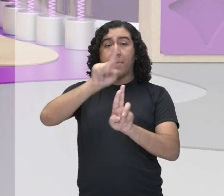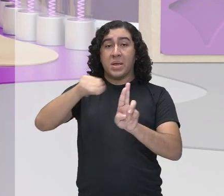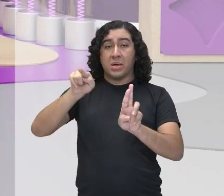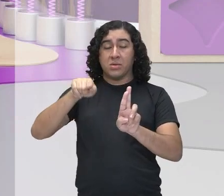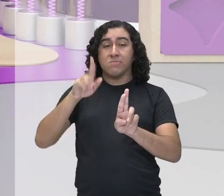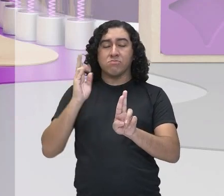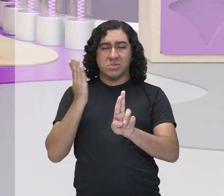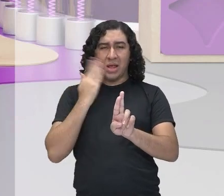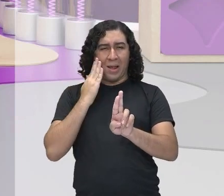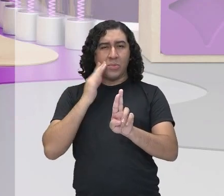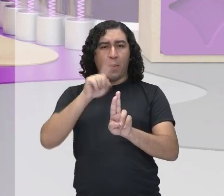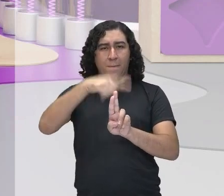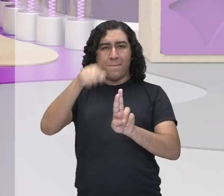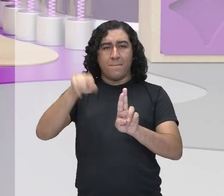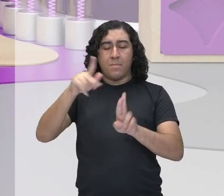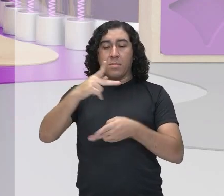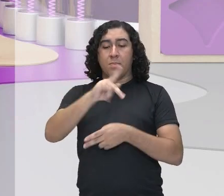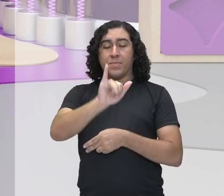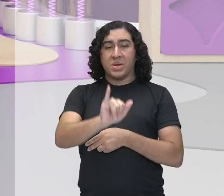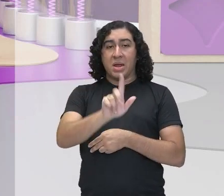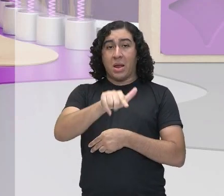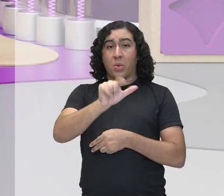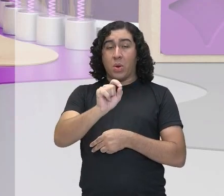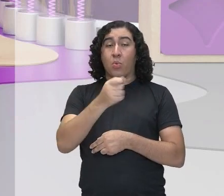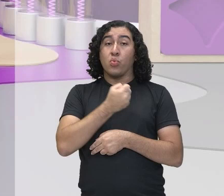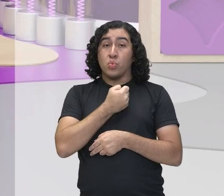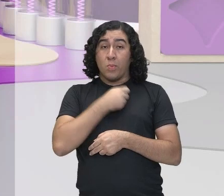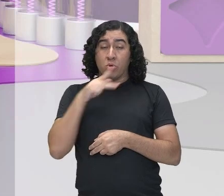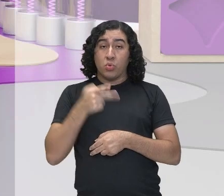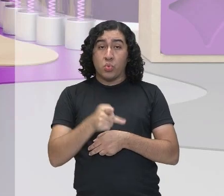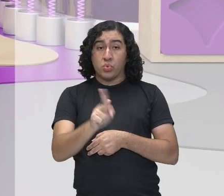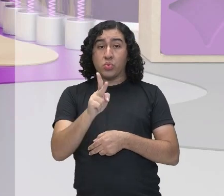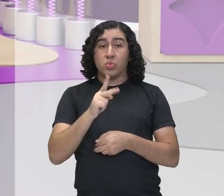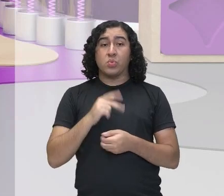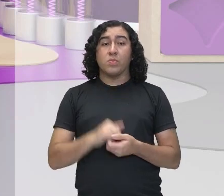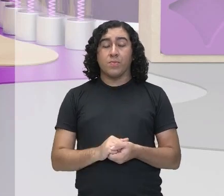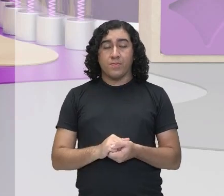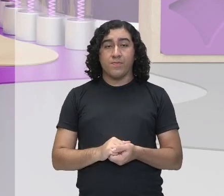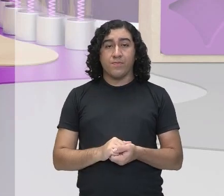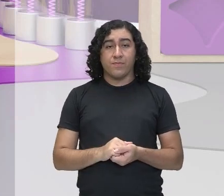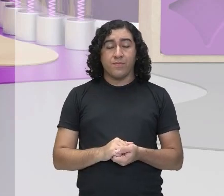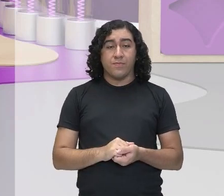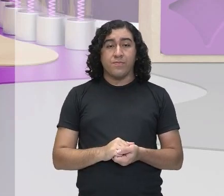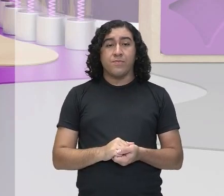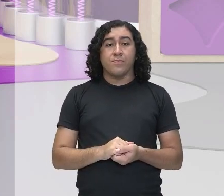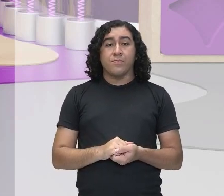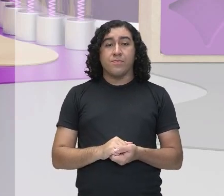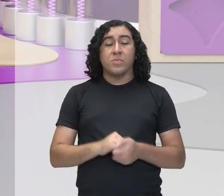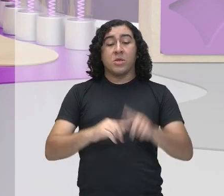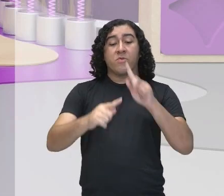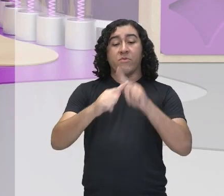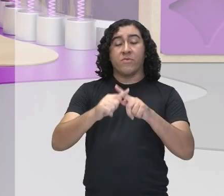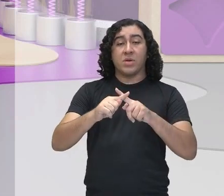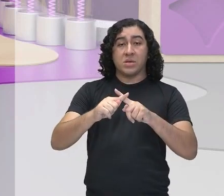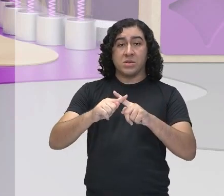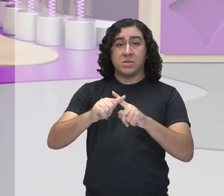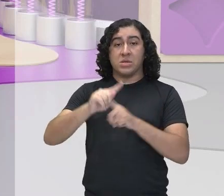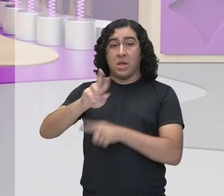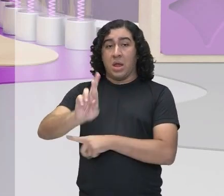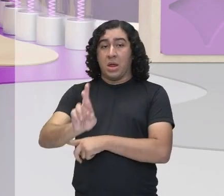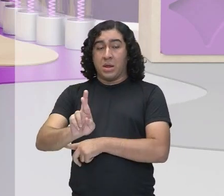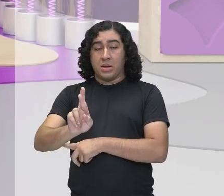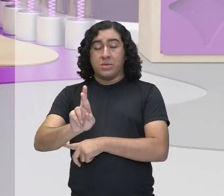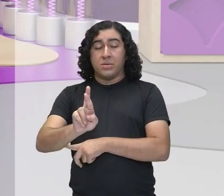o π, né? Que é uma constante, quando nós pegamos o comprimento da circunferência, e dividimos pelo seu